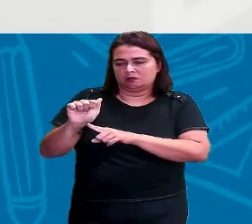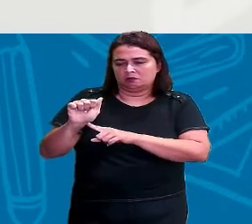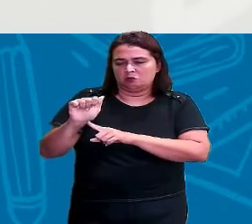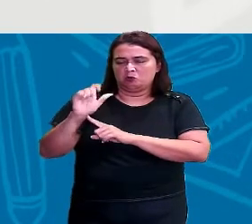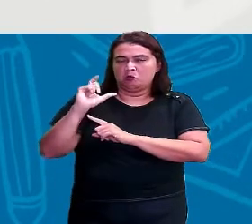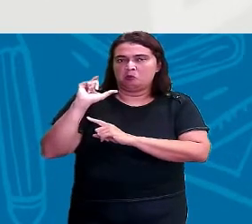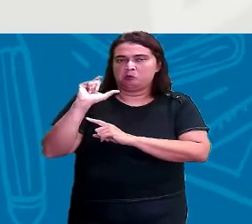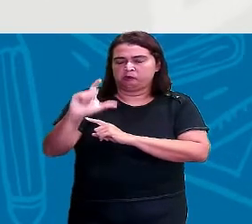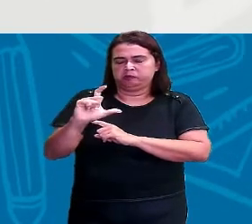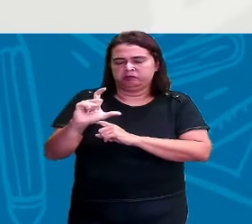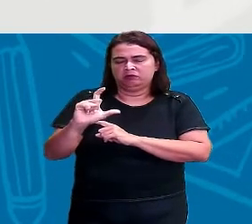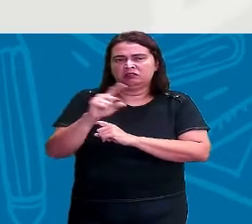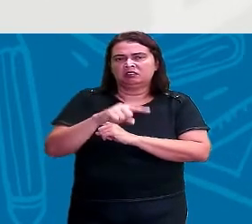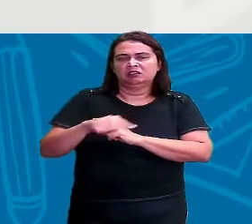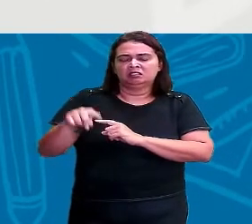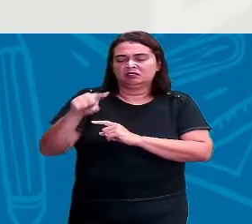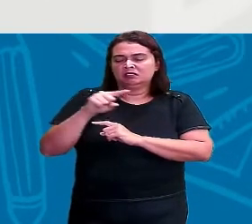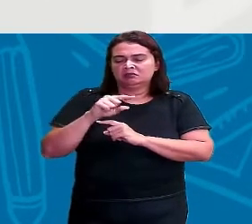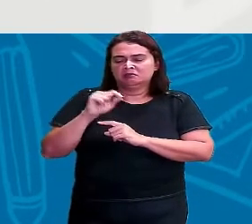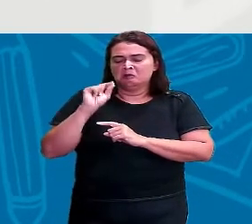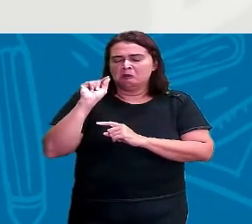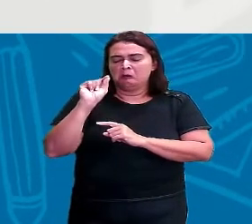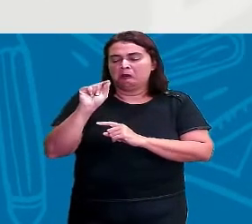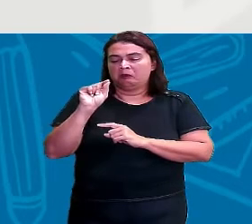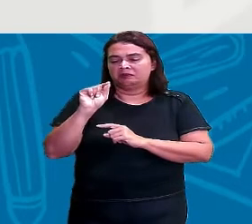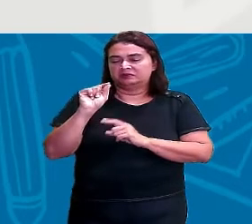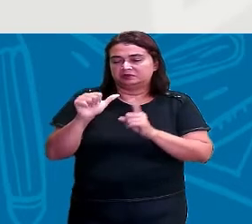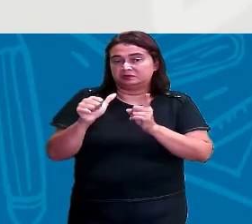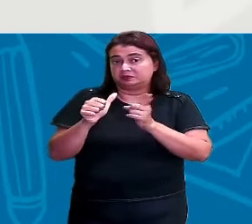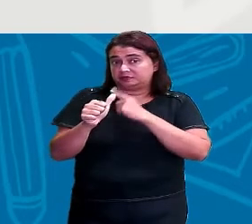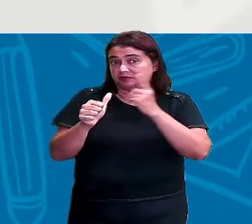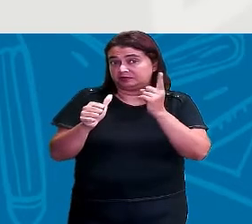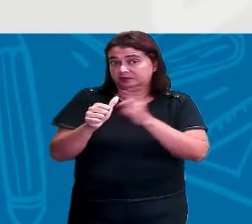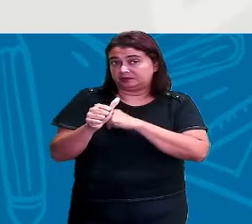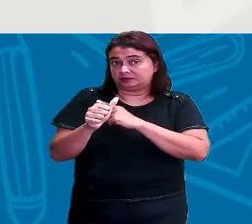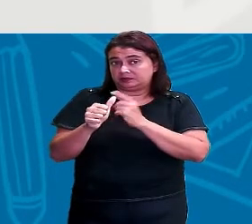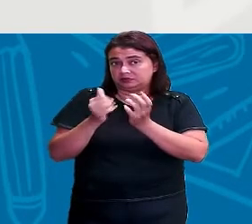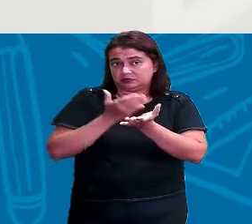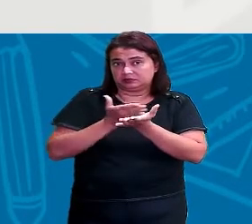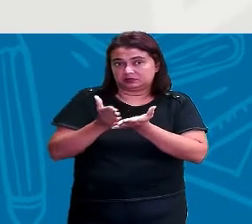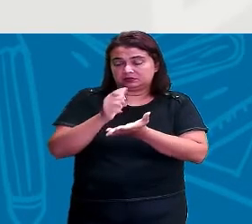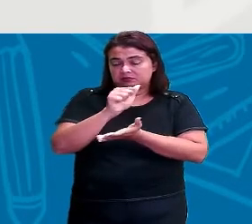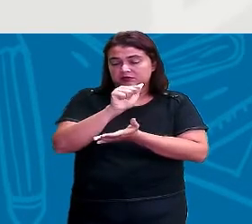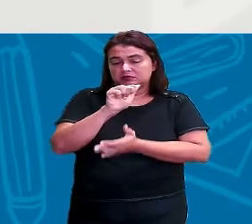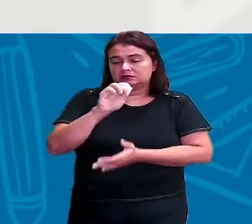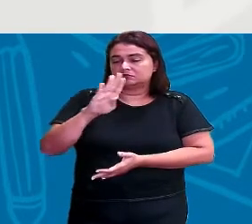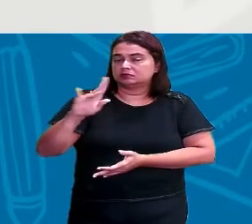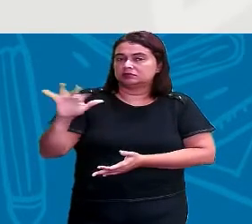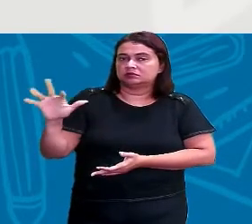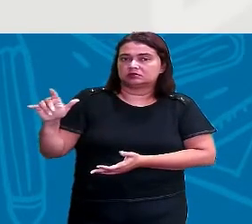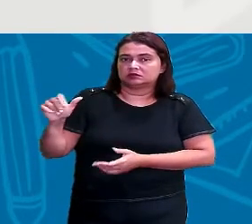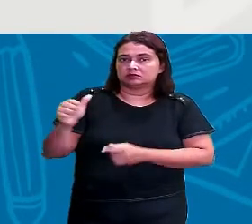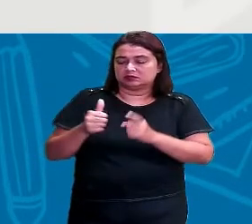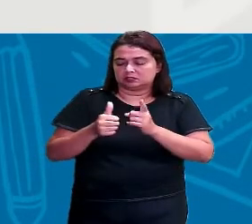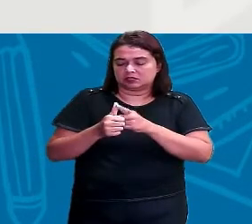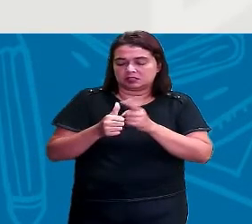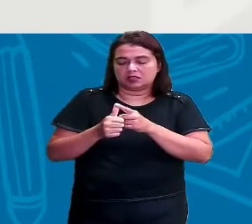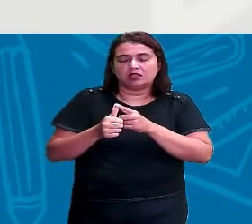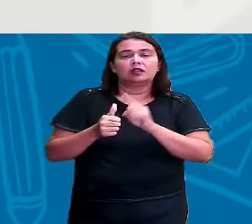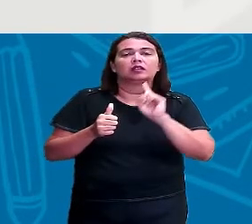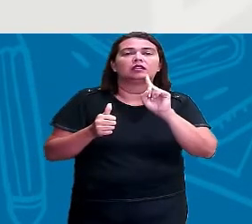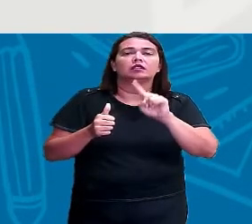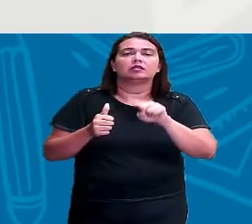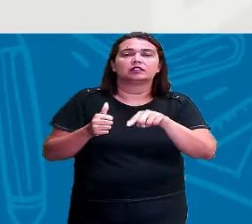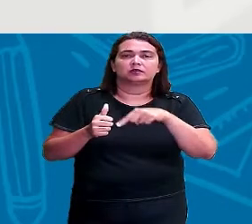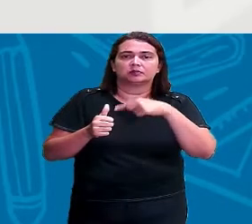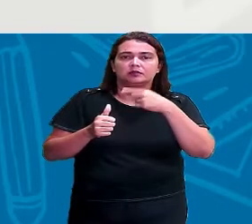Tem aí a letrinha A que vocês estão vendo. Onde é a primeira letra do nosso alfabeto. E é a partir dela que a gente vai